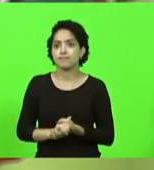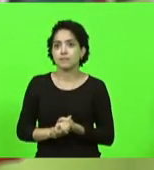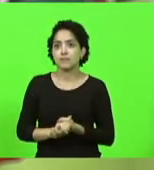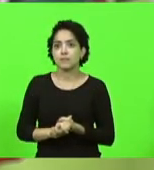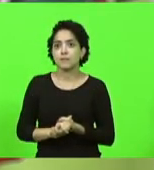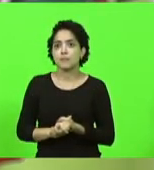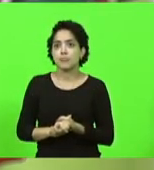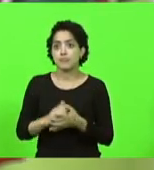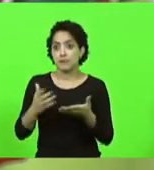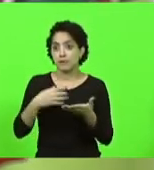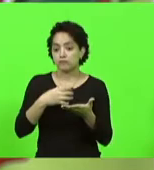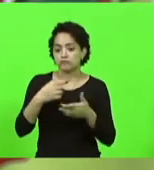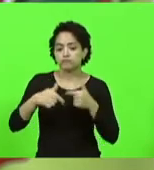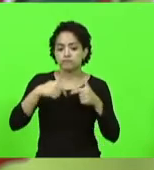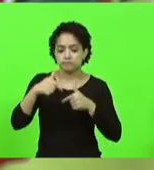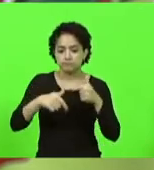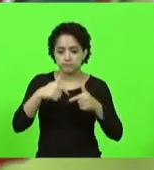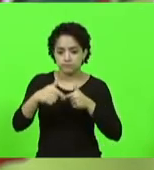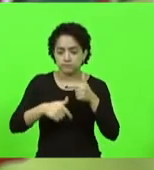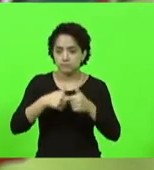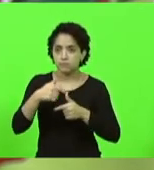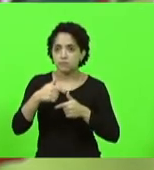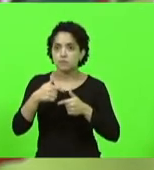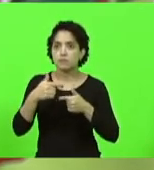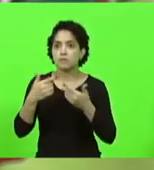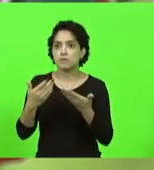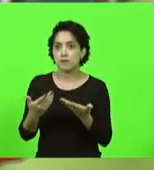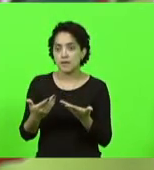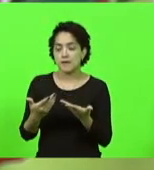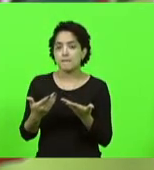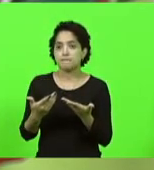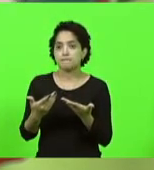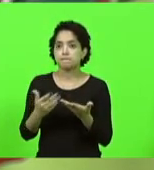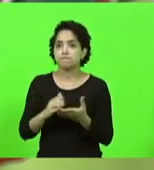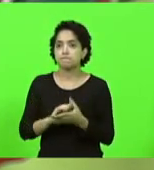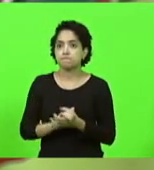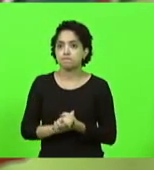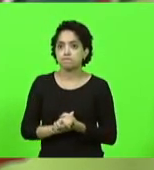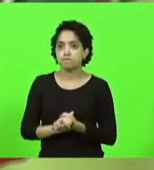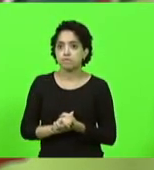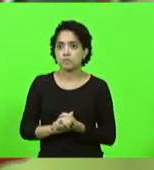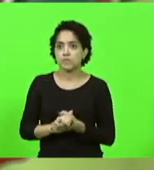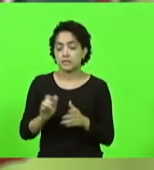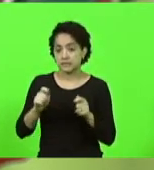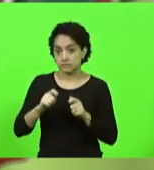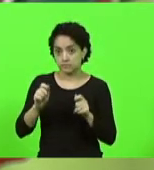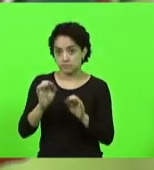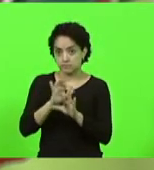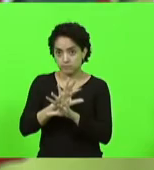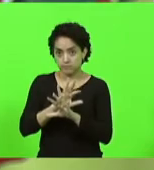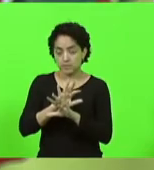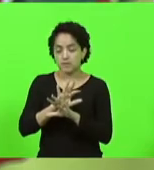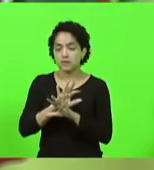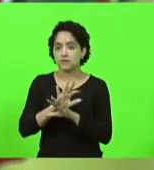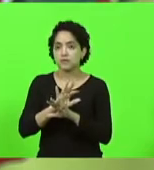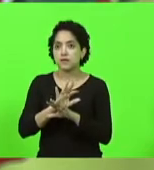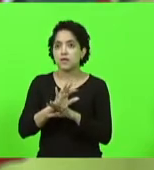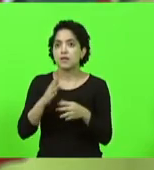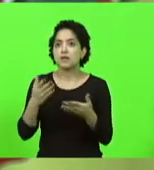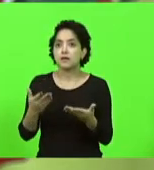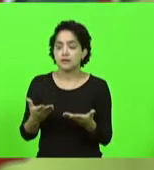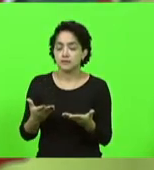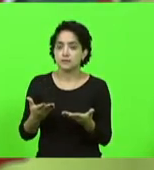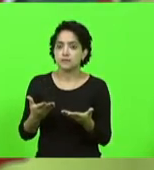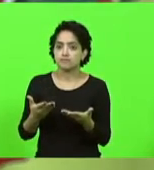jeito de trabalhar a nossa forma senhor presidente se me permite para concluir mais 30 segundos é esta